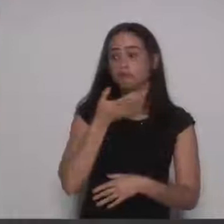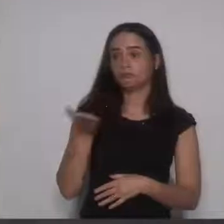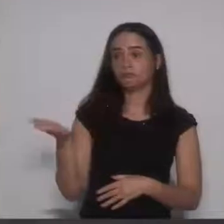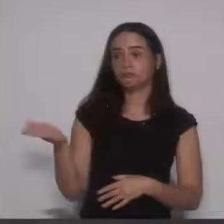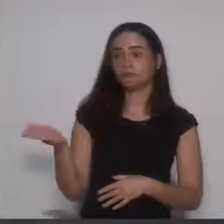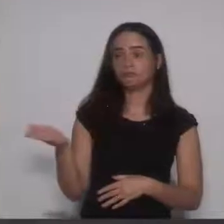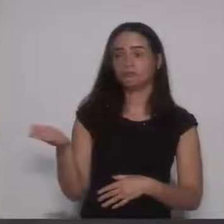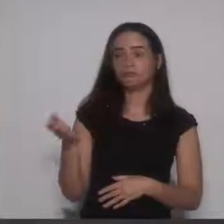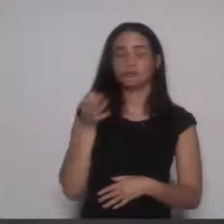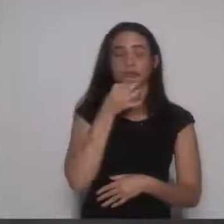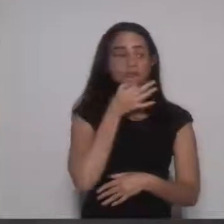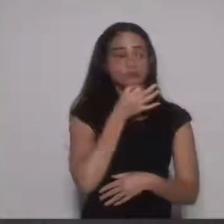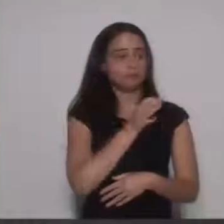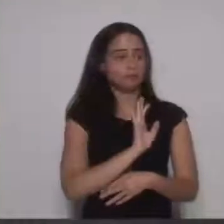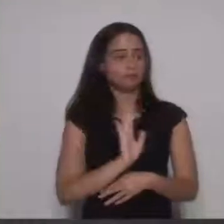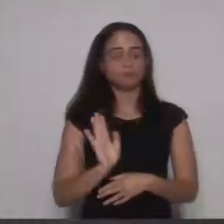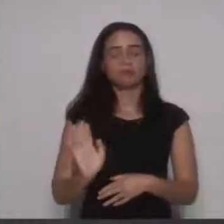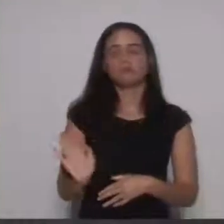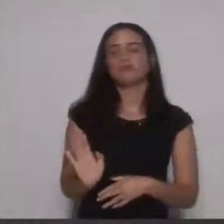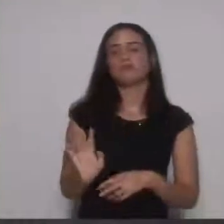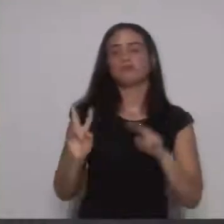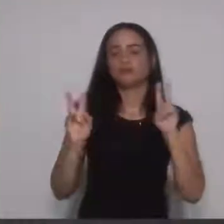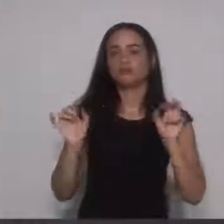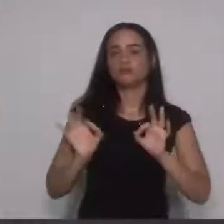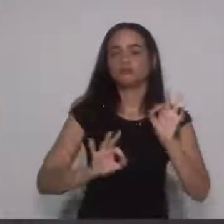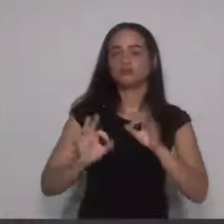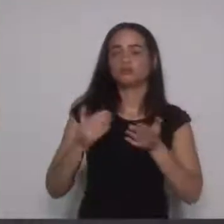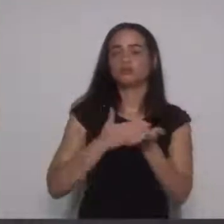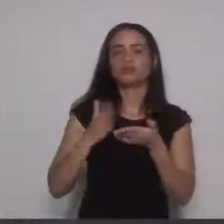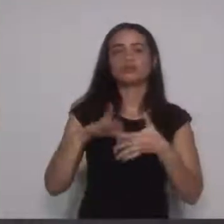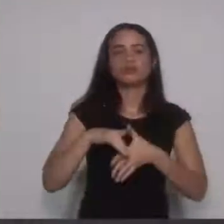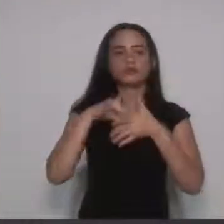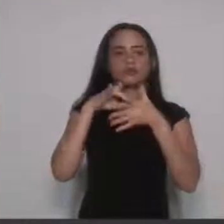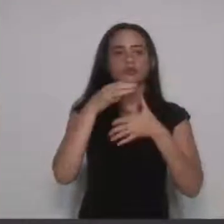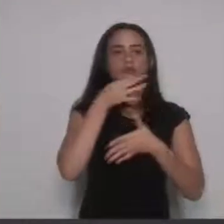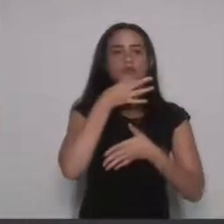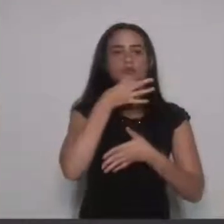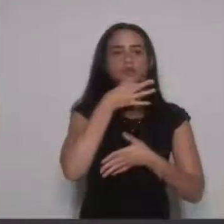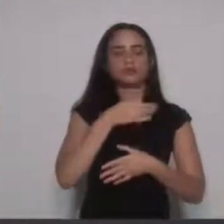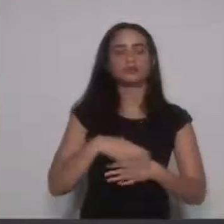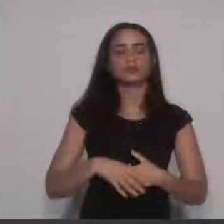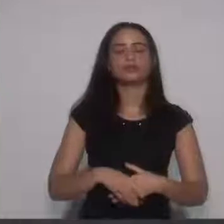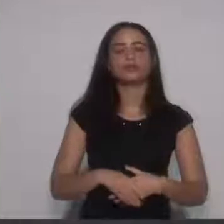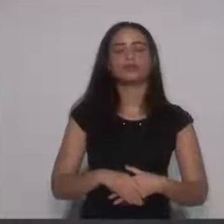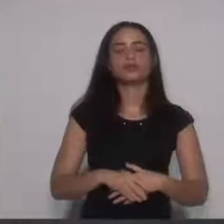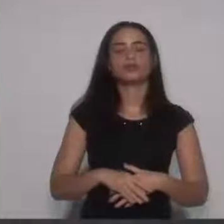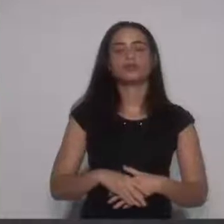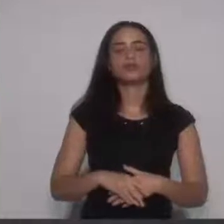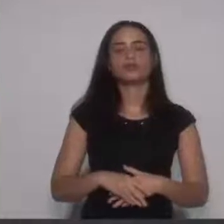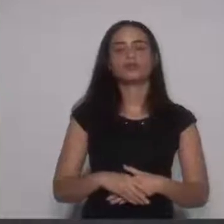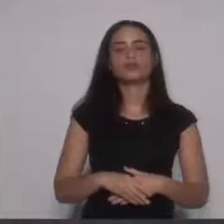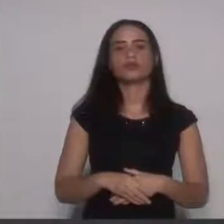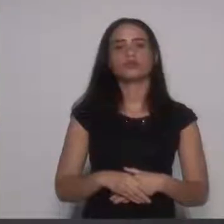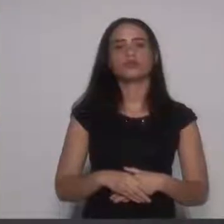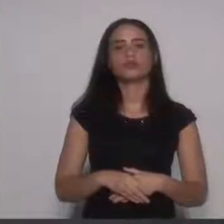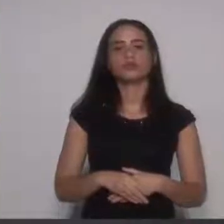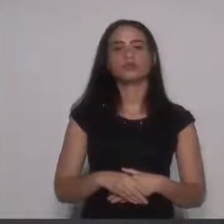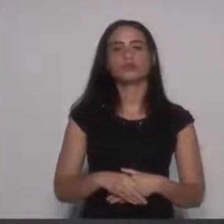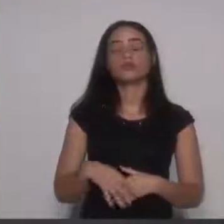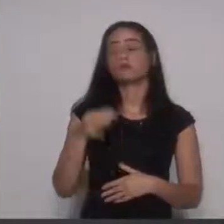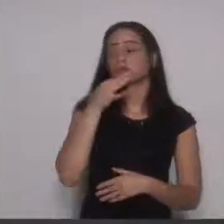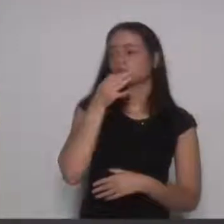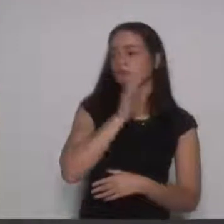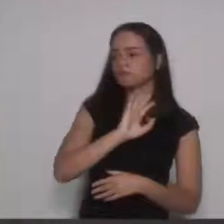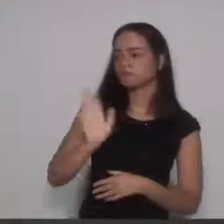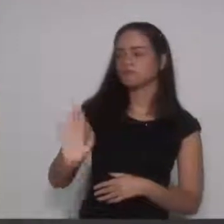Nenhum mais dos vereadores querendo discutir o projeto está aberto para lideranças encaminhar a votação. Não havendo nenhuma